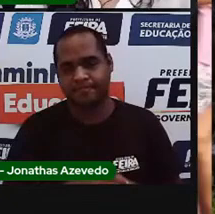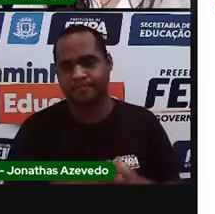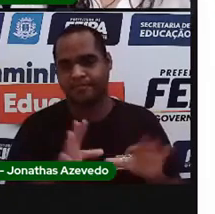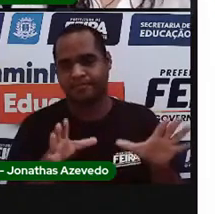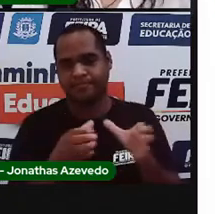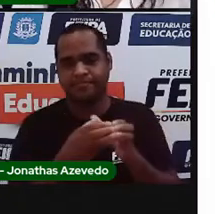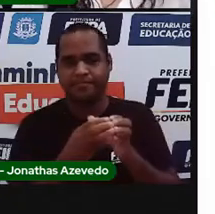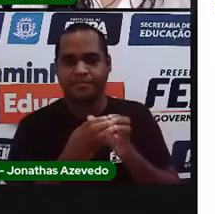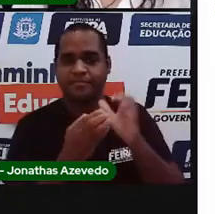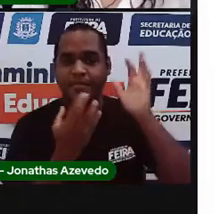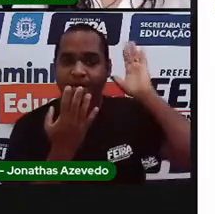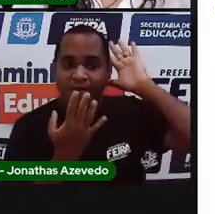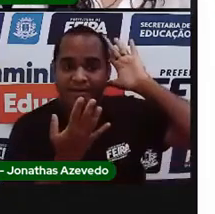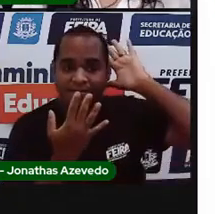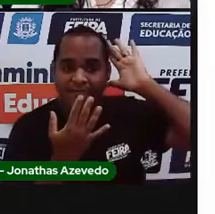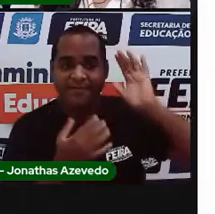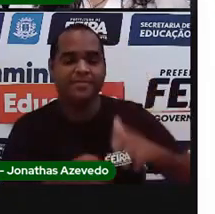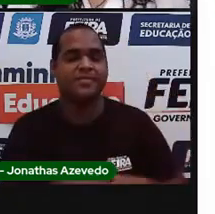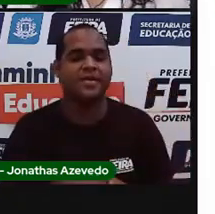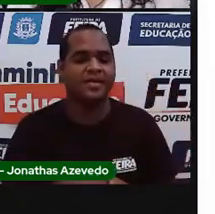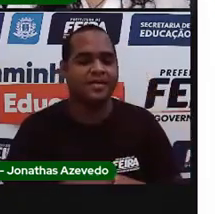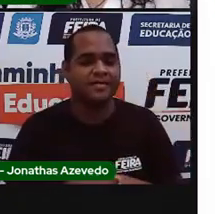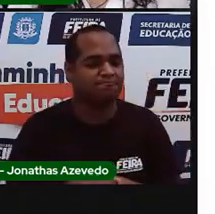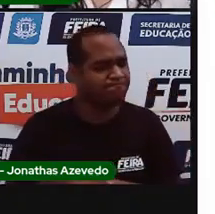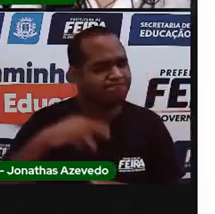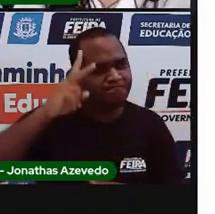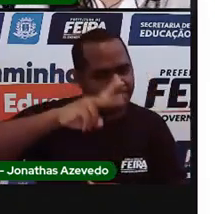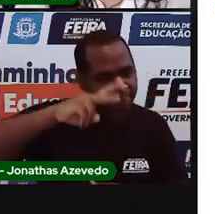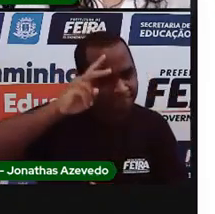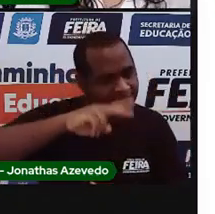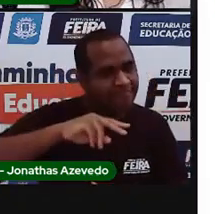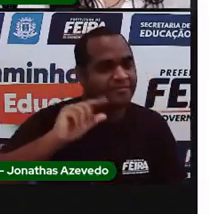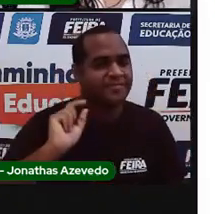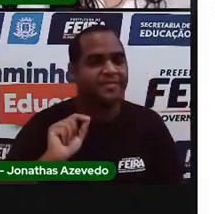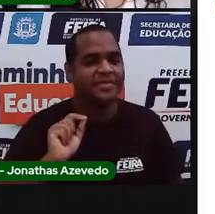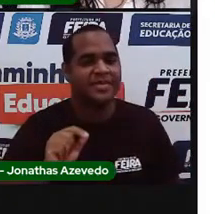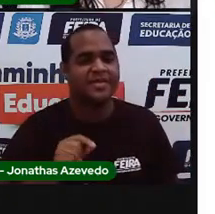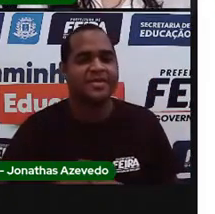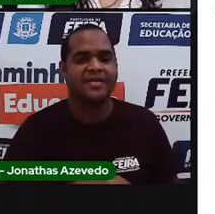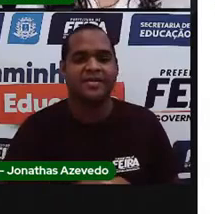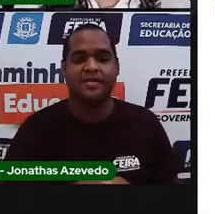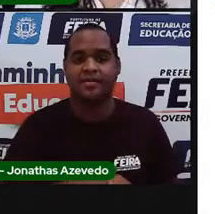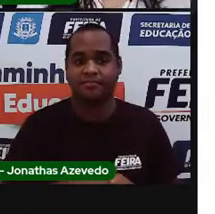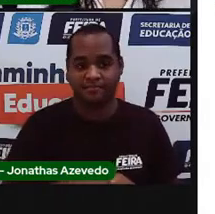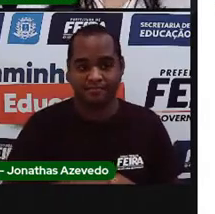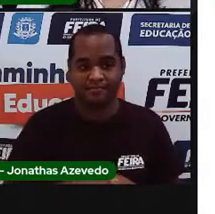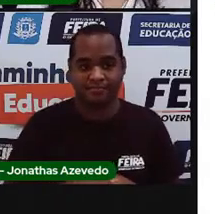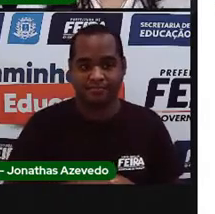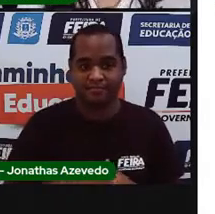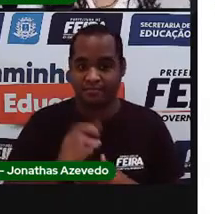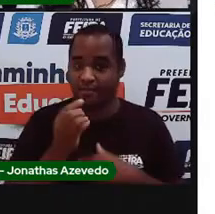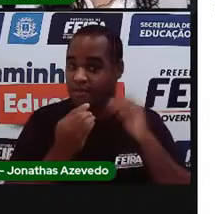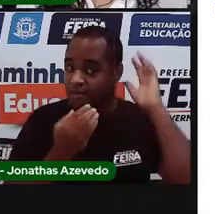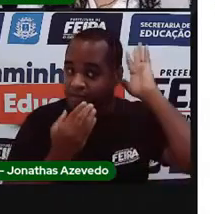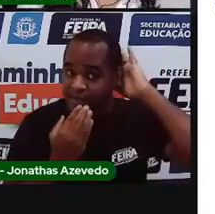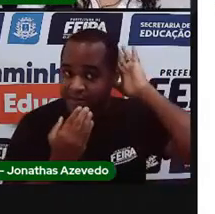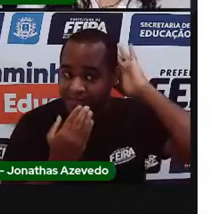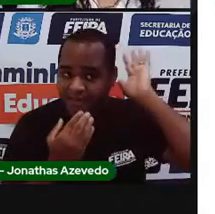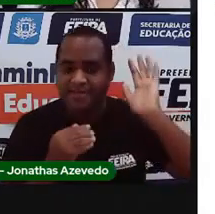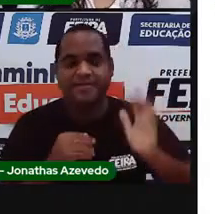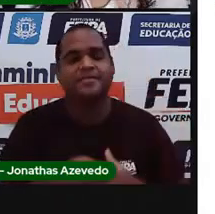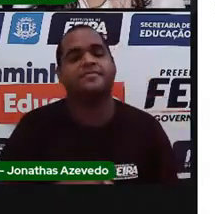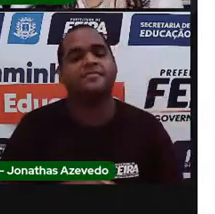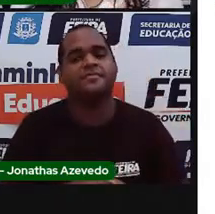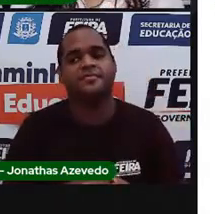Comunidade indígena. Se lembra alguém? É. A Pró. Me lembro de índios, justamente.